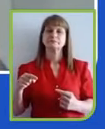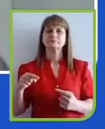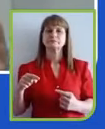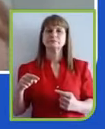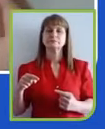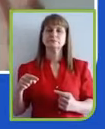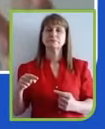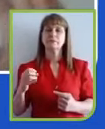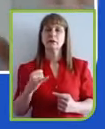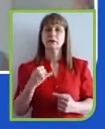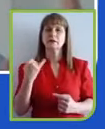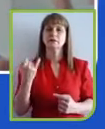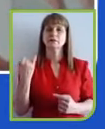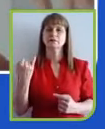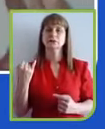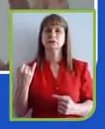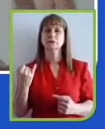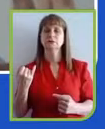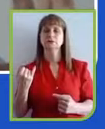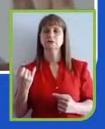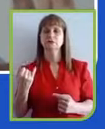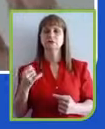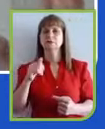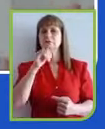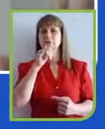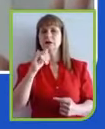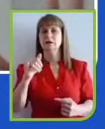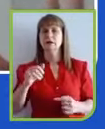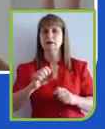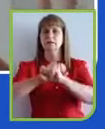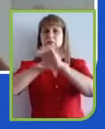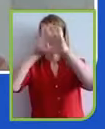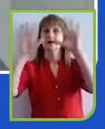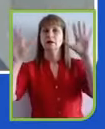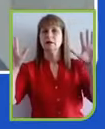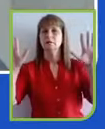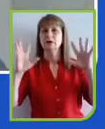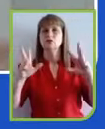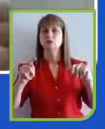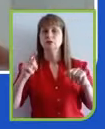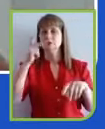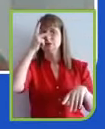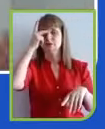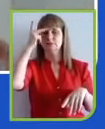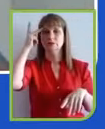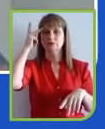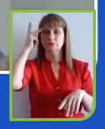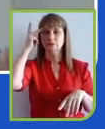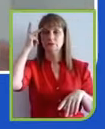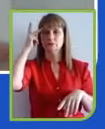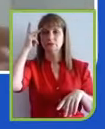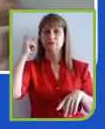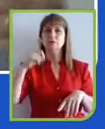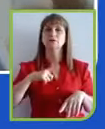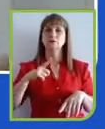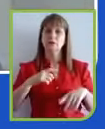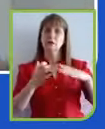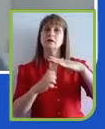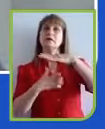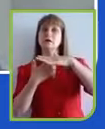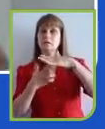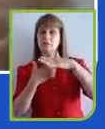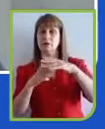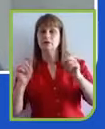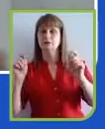você coloca claramente para todos para que lado você quer e com que intensidade. Então, se tem empresas que podem entender